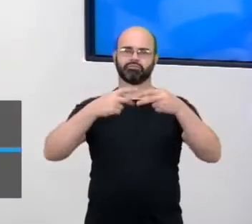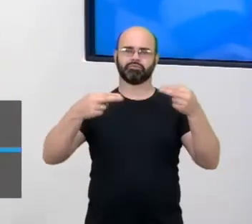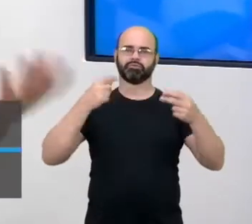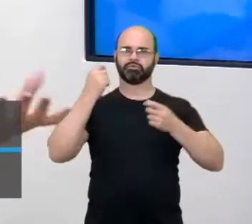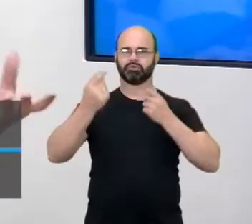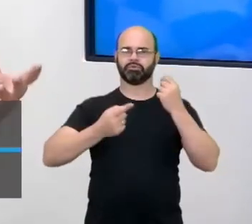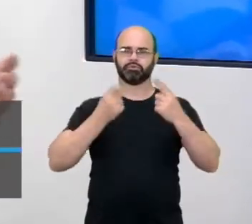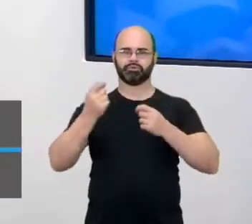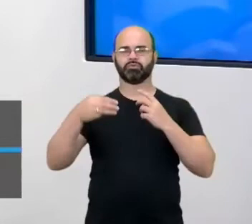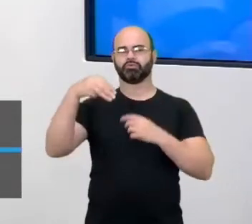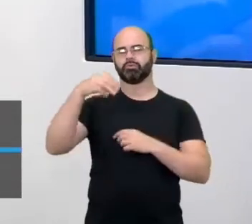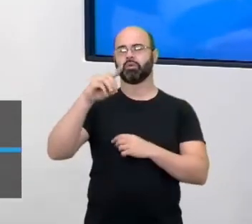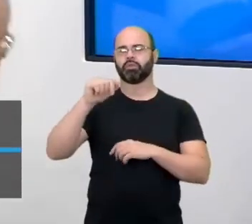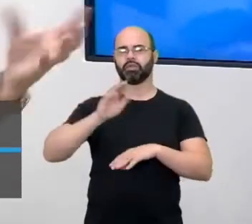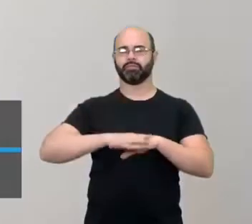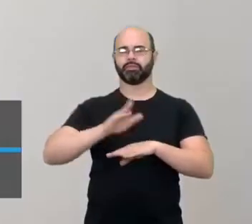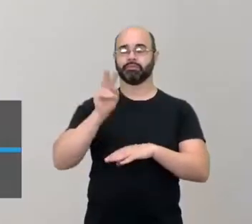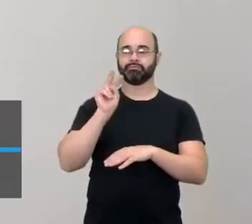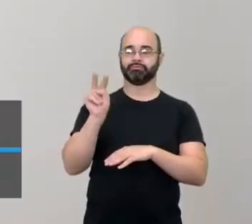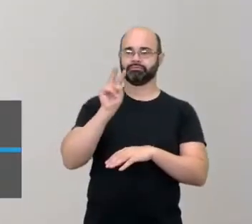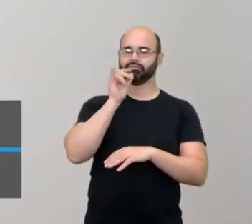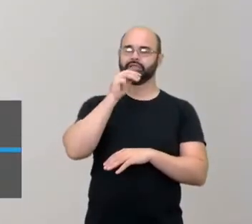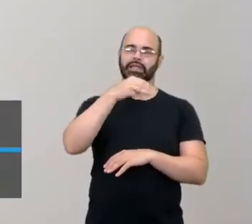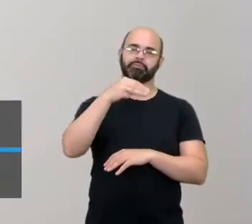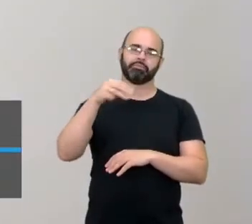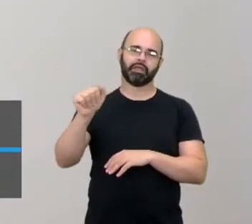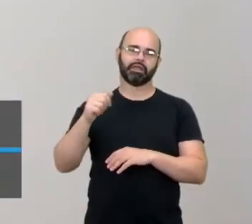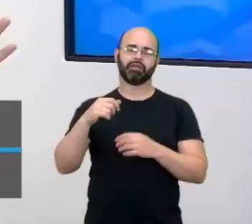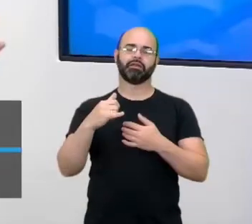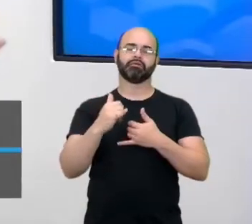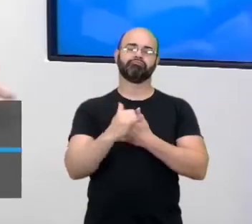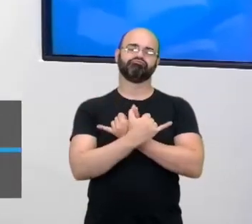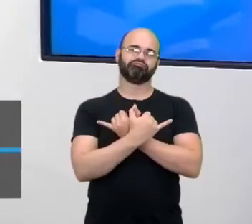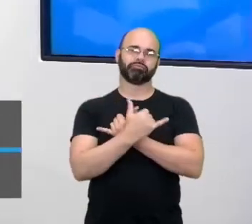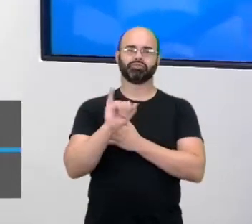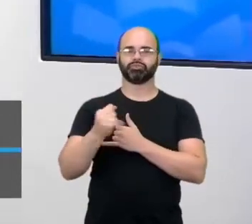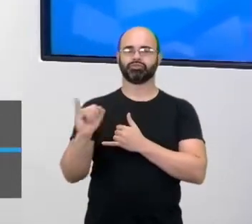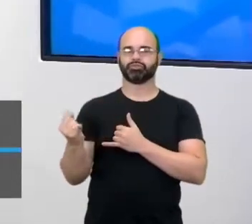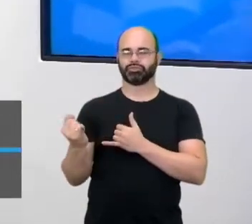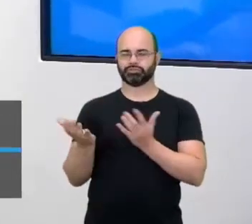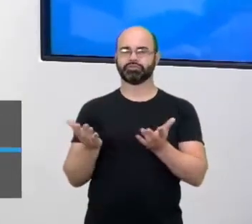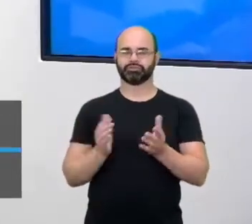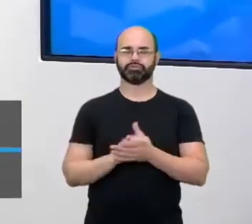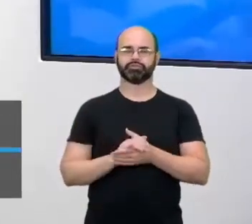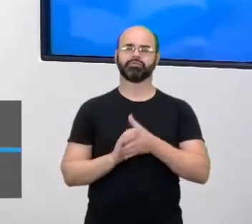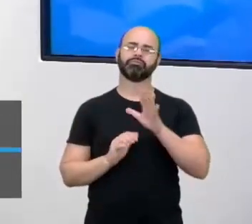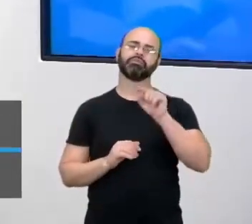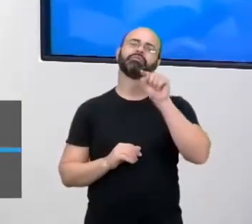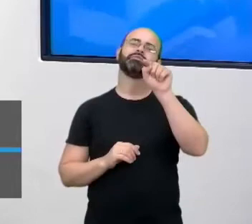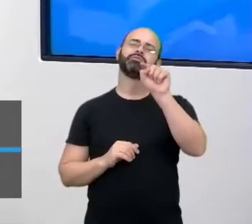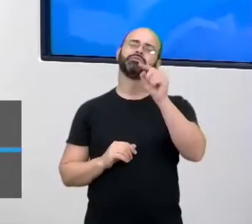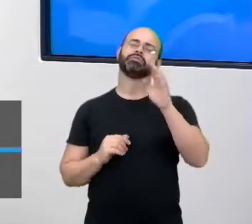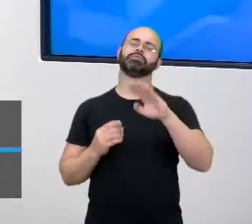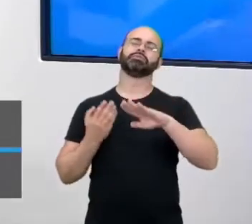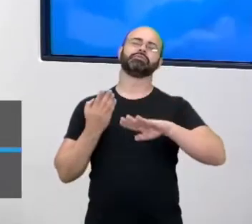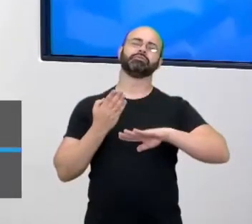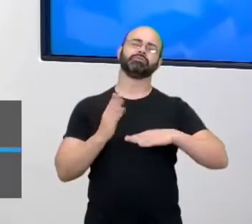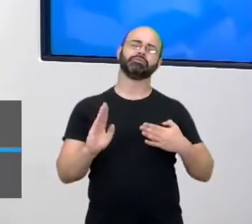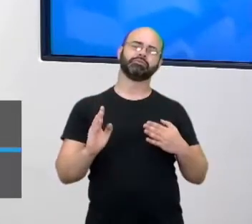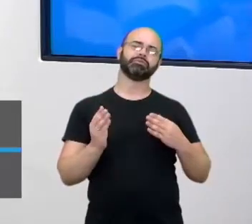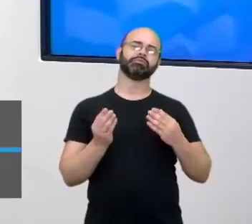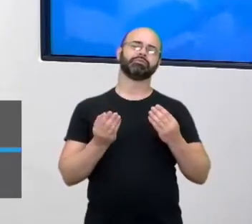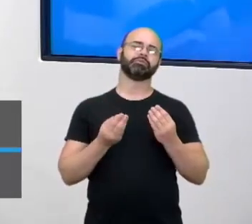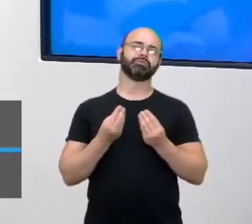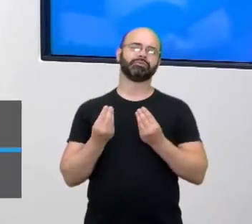as questões do MMA, com o jiu-jitsu, essas coisas assim, estão na moda. Mas como que você vê, como que você encara o karatê como uma